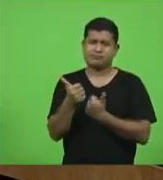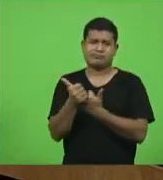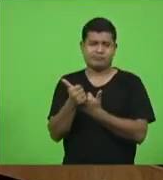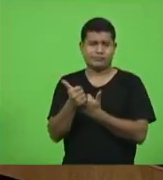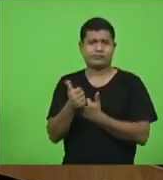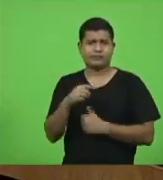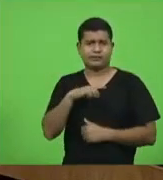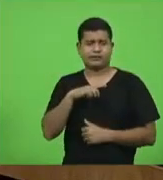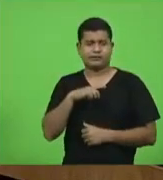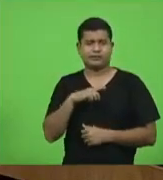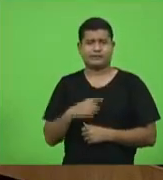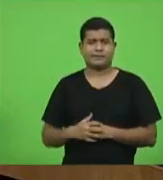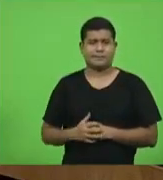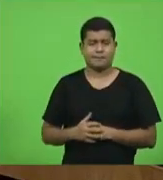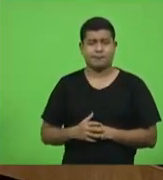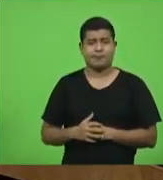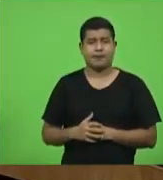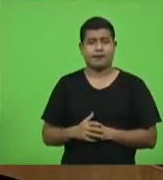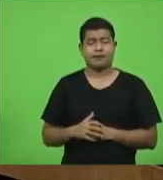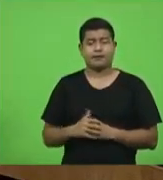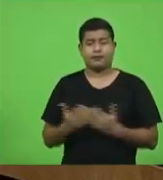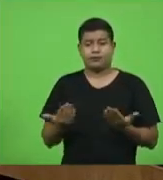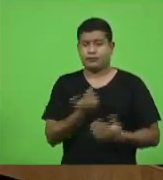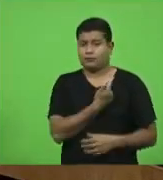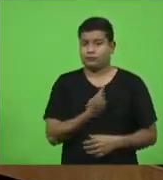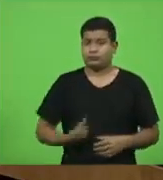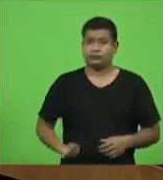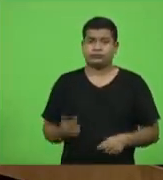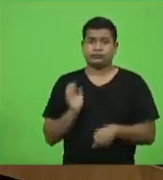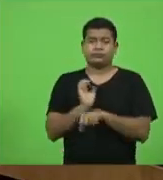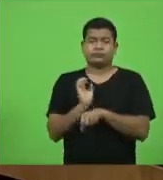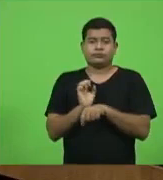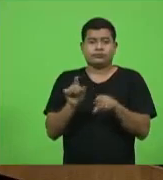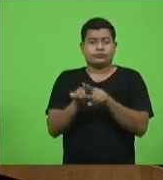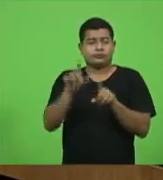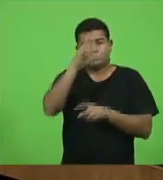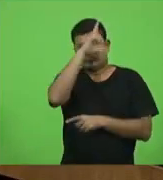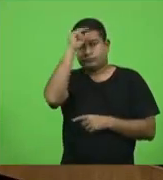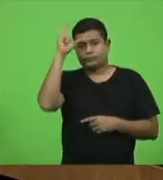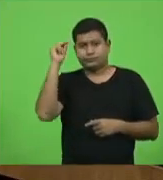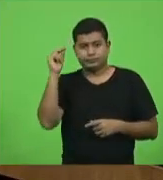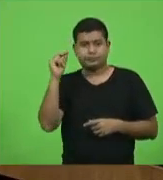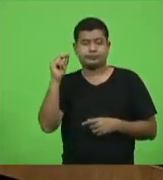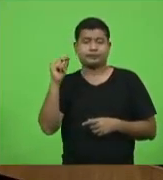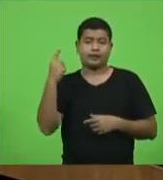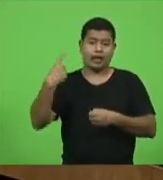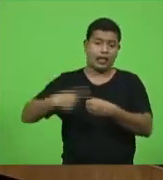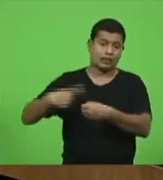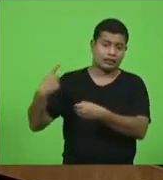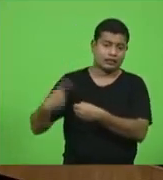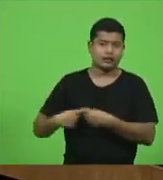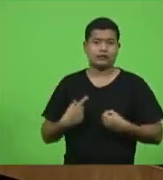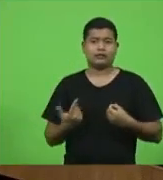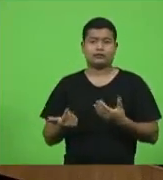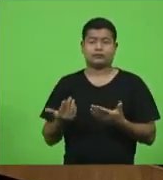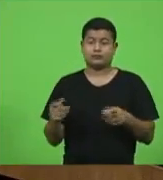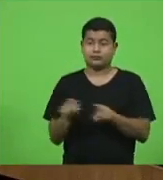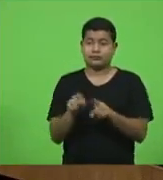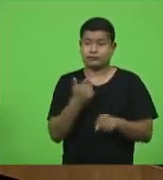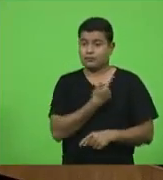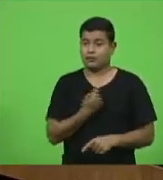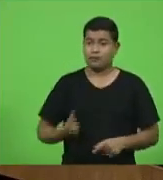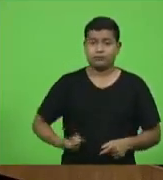o governo do estado os prefeitos municípios o próprio governo federal estão